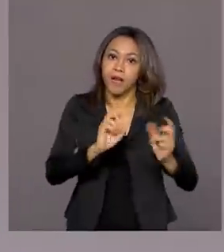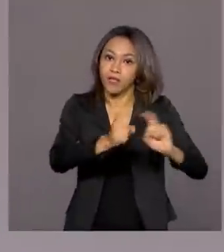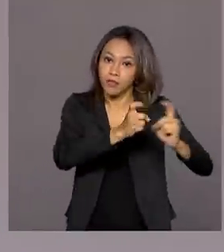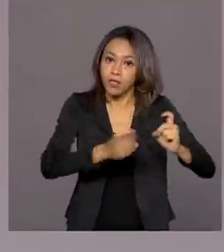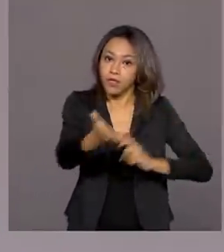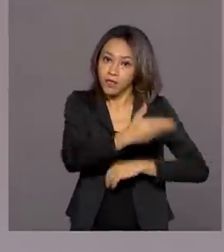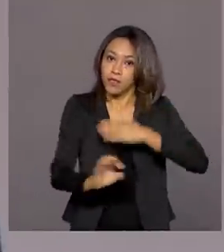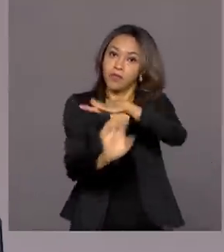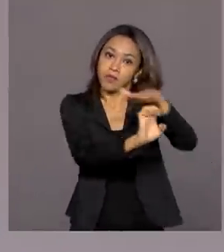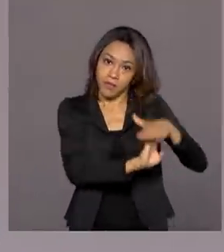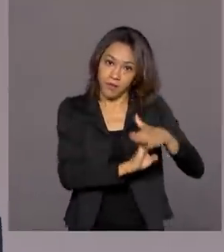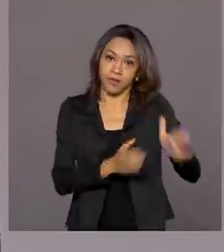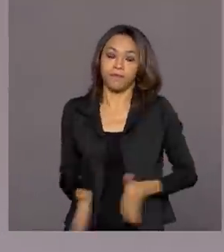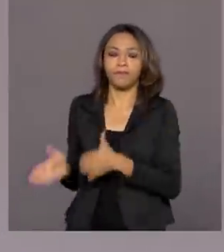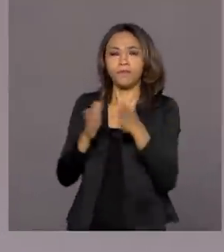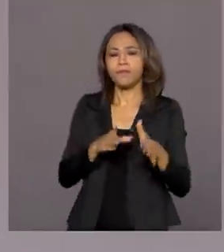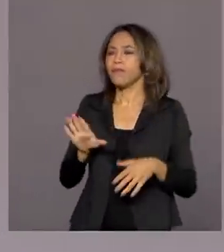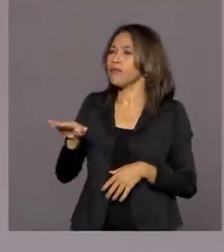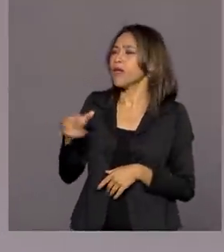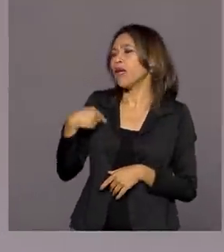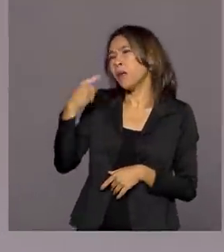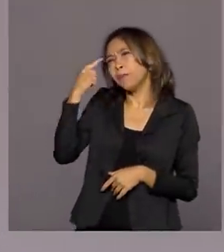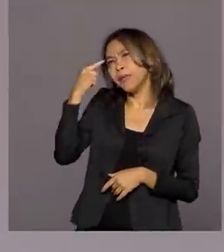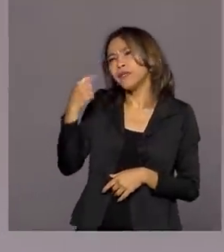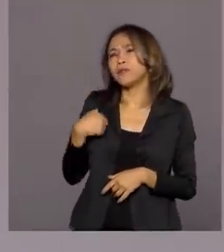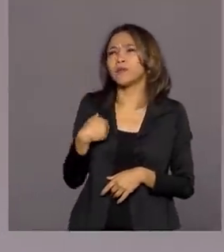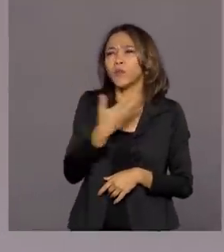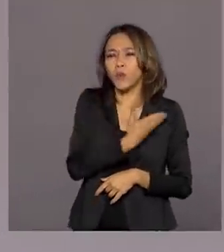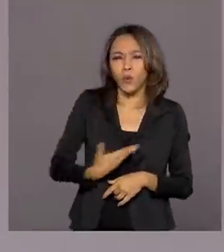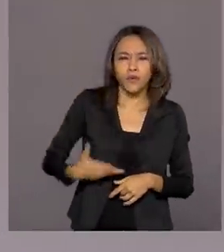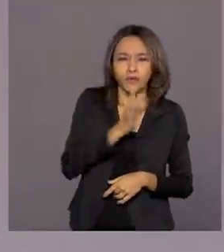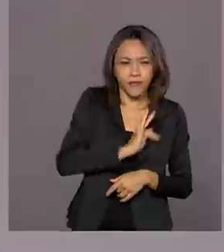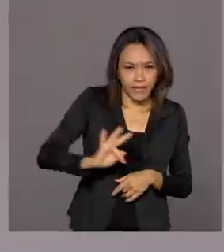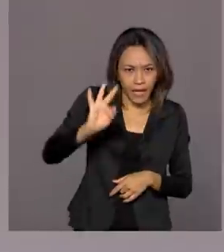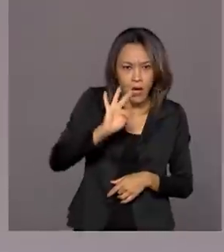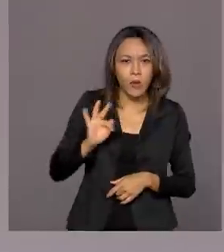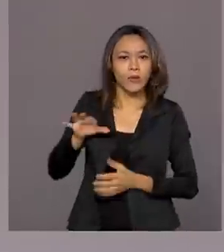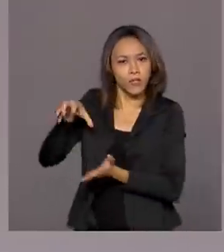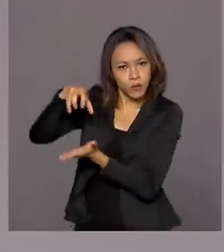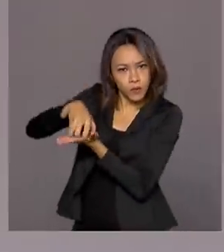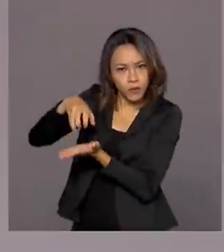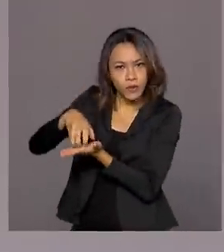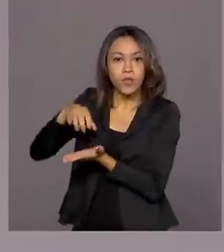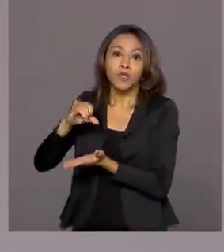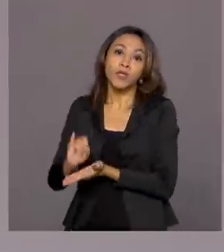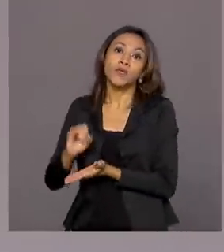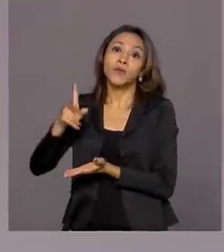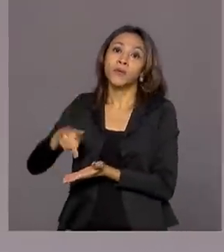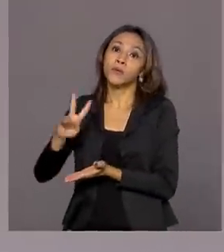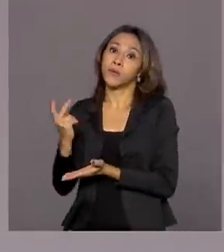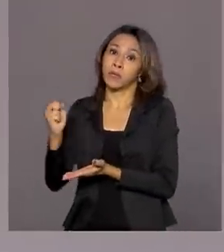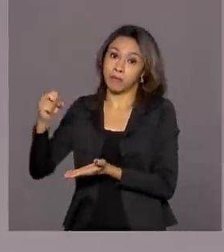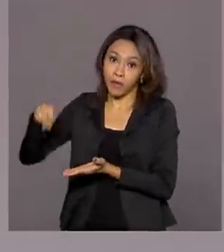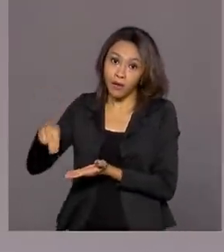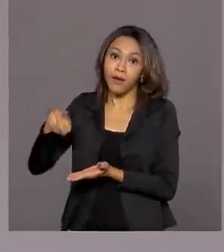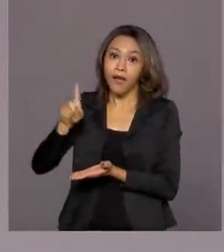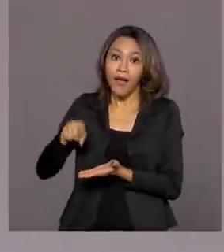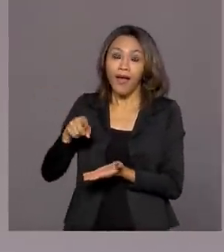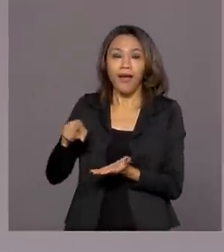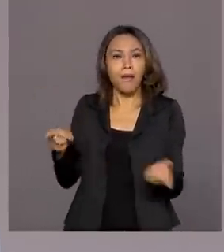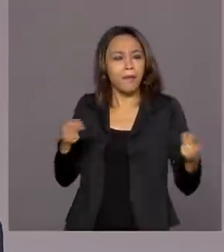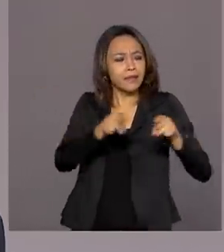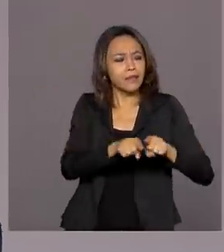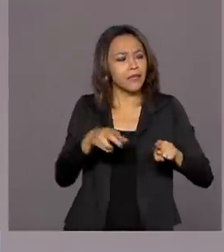o IPHAN e o governo federal chegou a essa conclusão de se aproximar da nacionalidade privada, porque isso é uma tendência